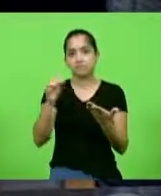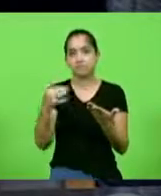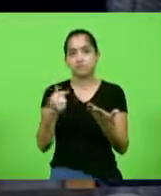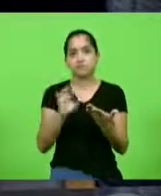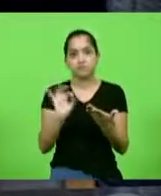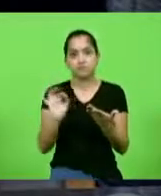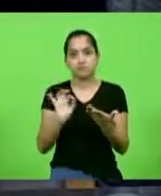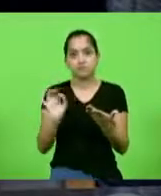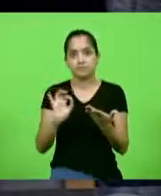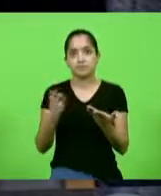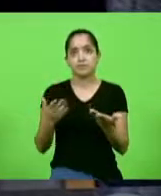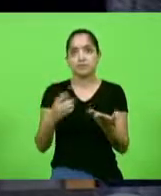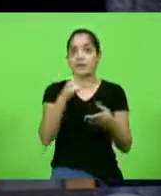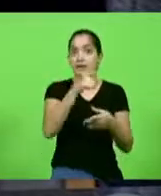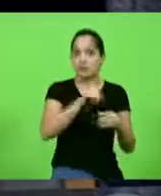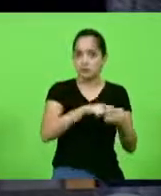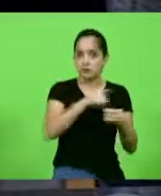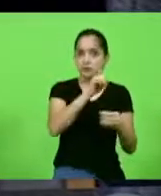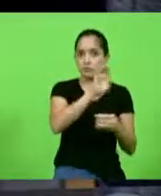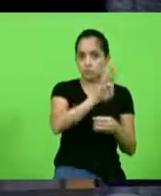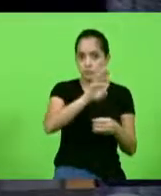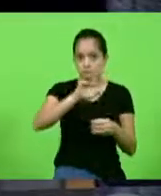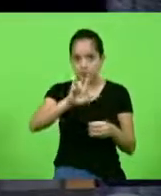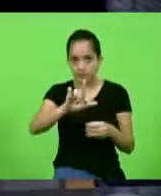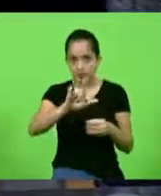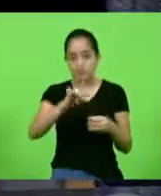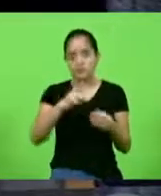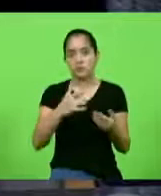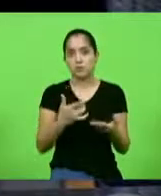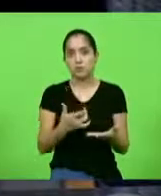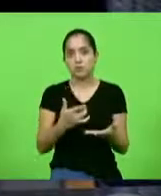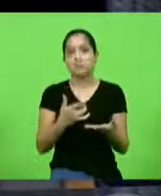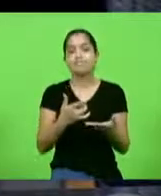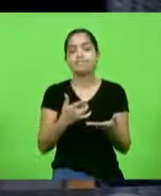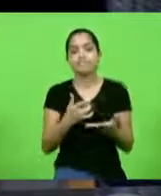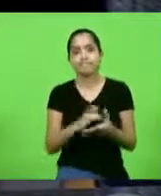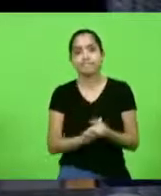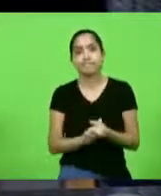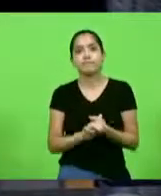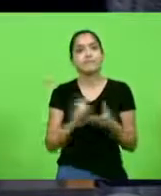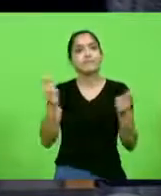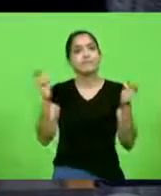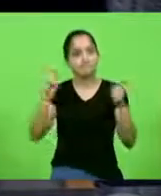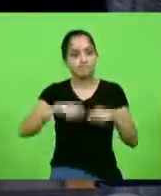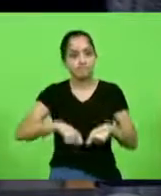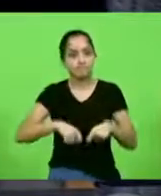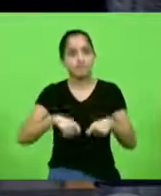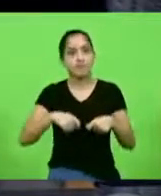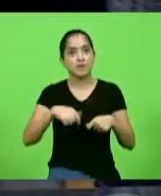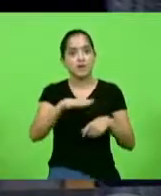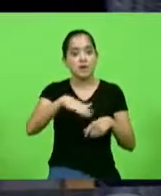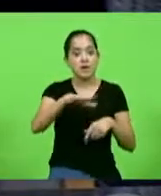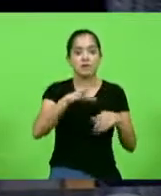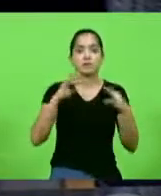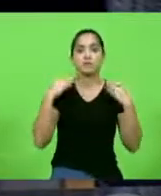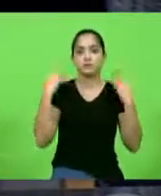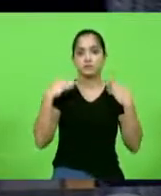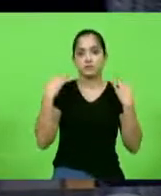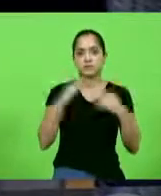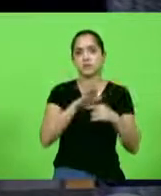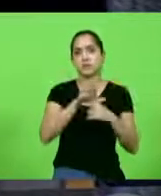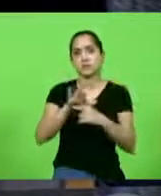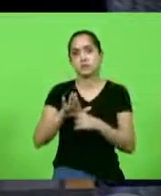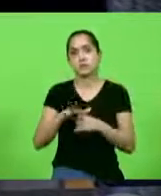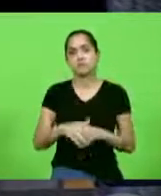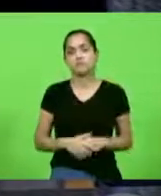convenções de Blumenau vai ser a grande sacada para o turismo da nossa região. Conselho